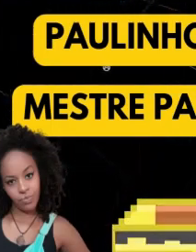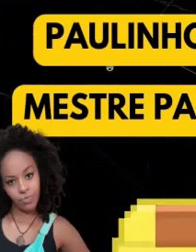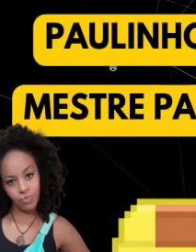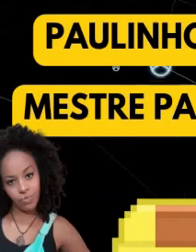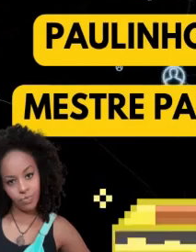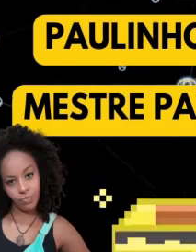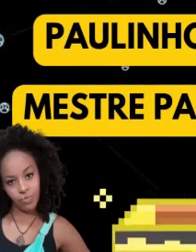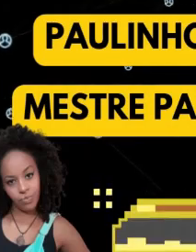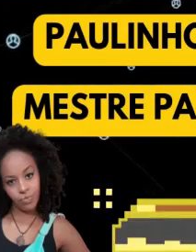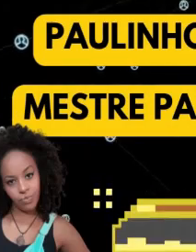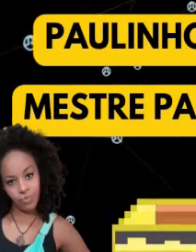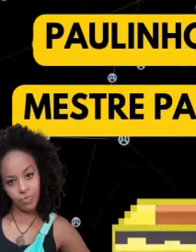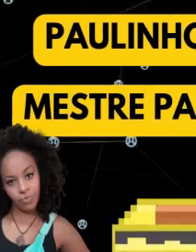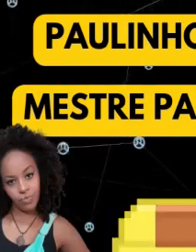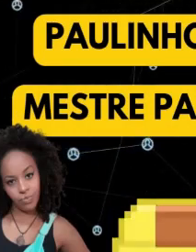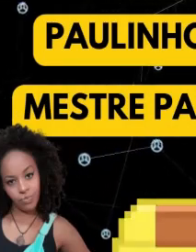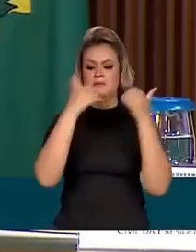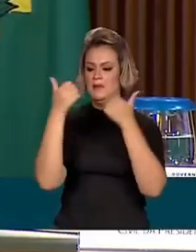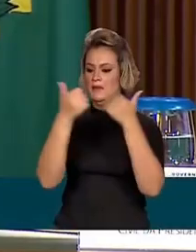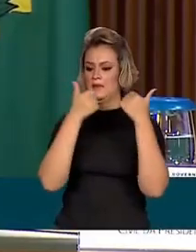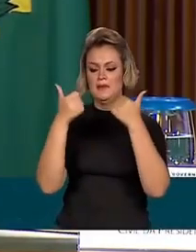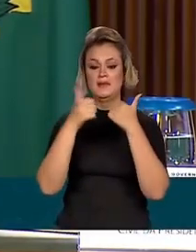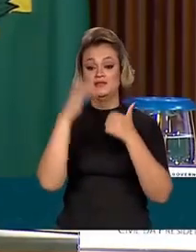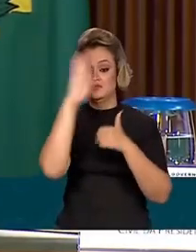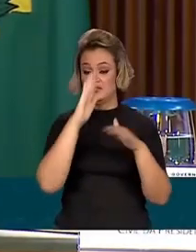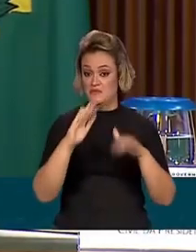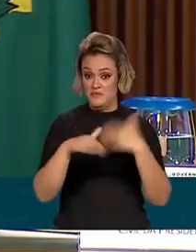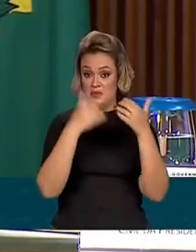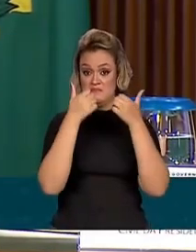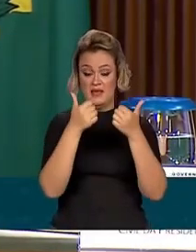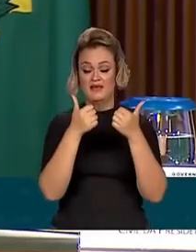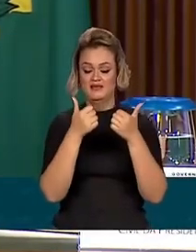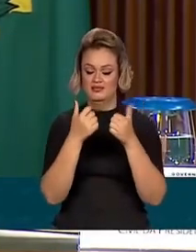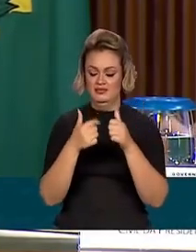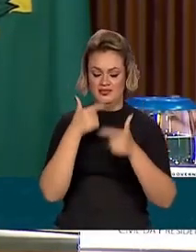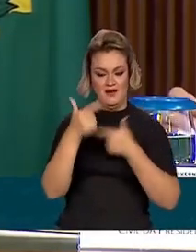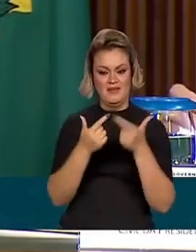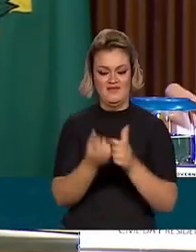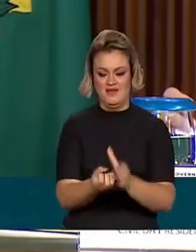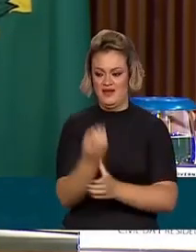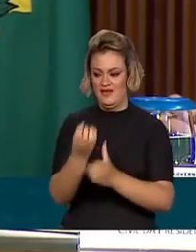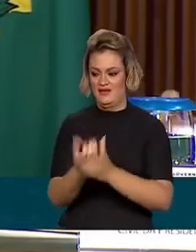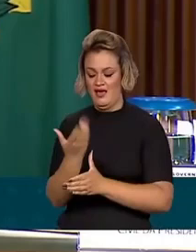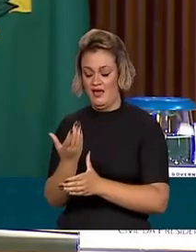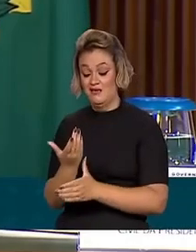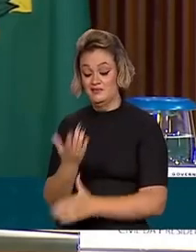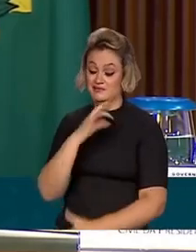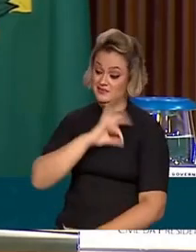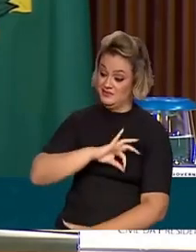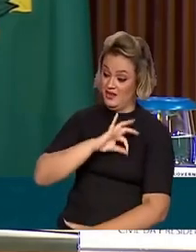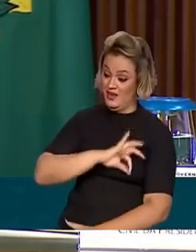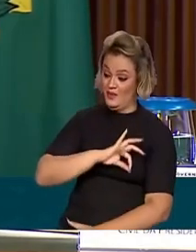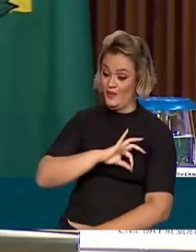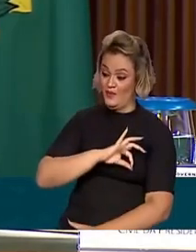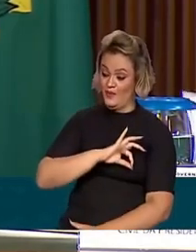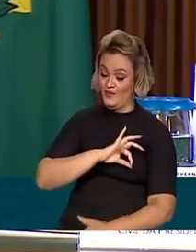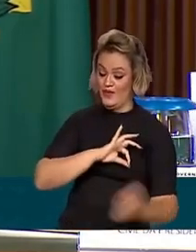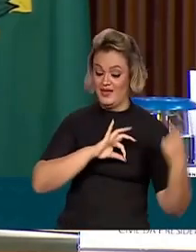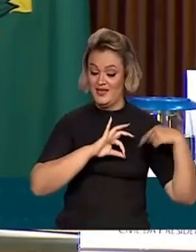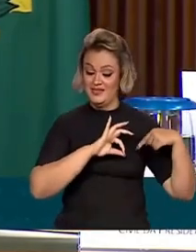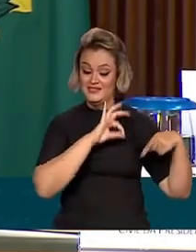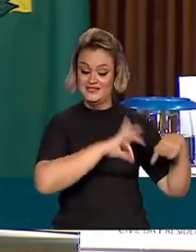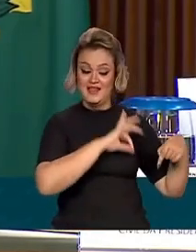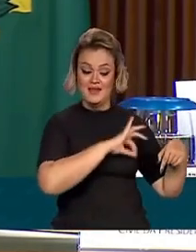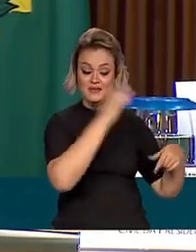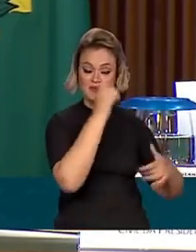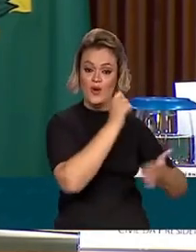esse país voltar a crescer. Porque o país crescendo, ele vai gerar emprego, o emprego vai gerar salário, o salário vai gerar aumento